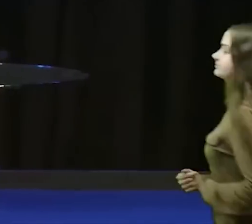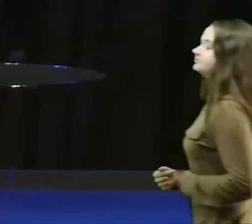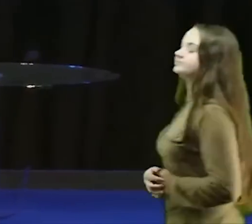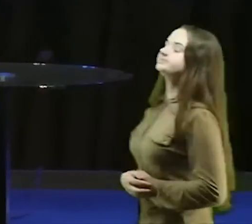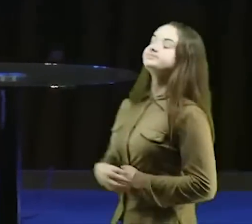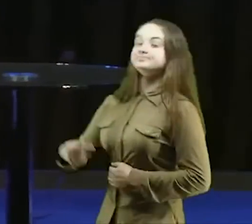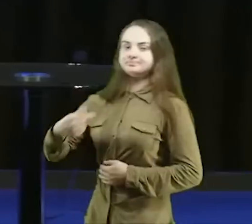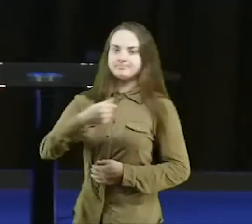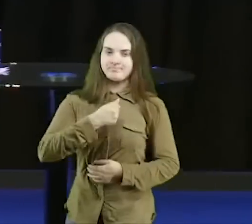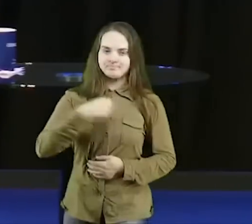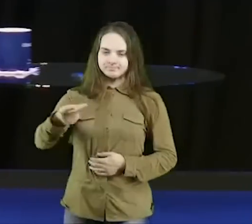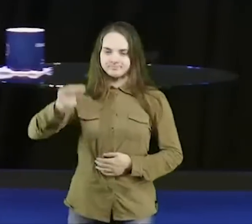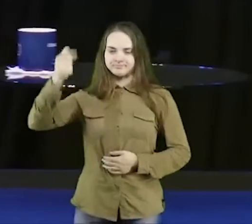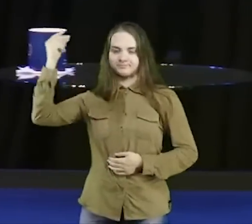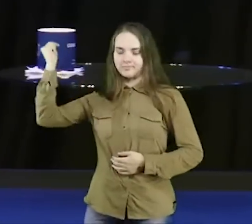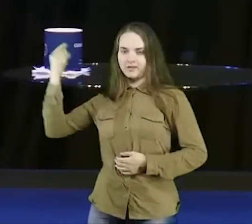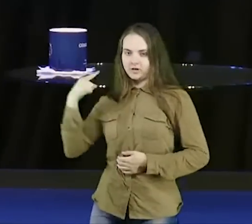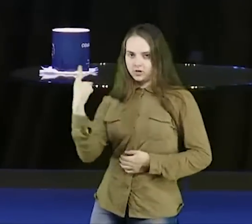quando,